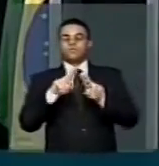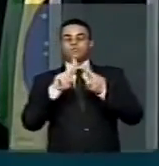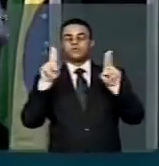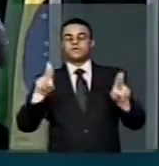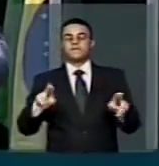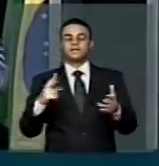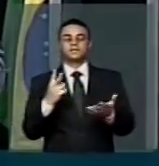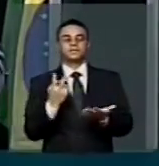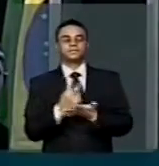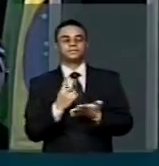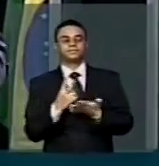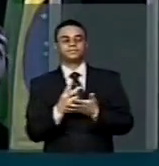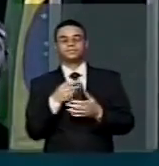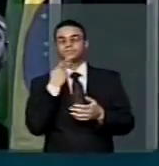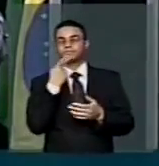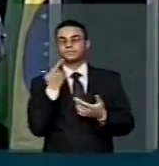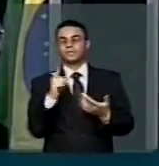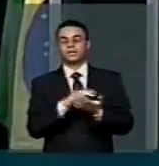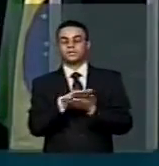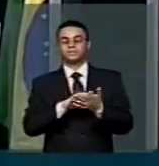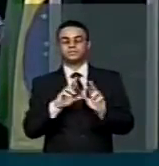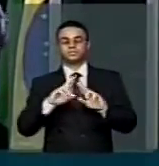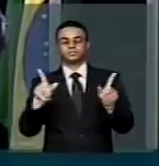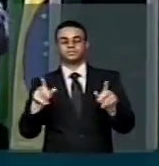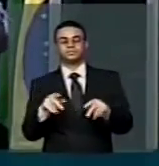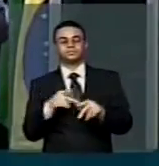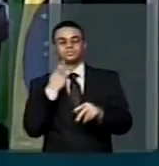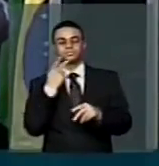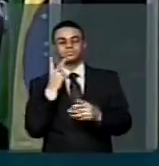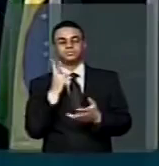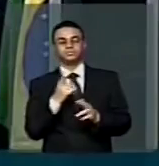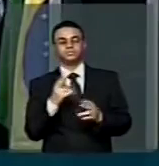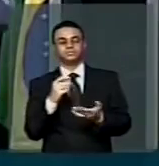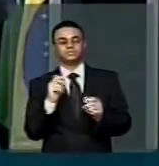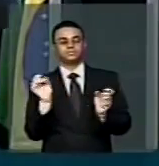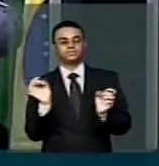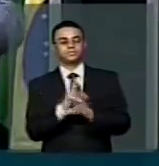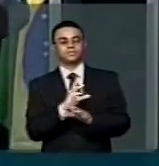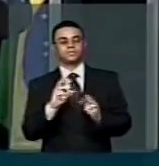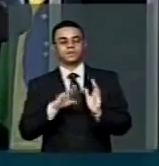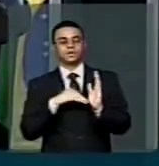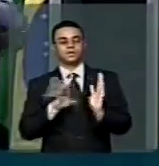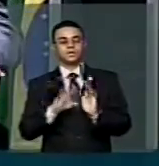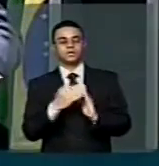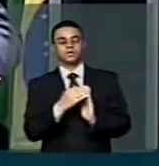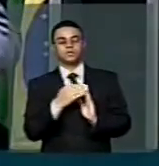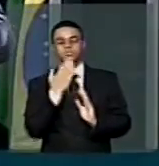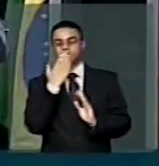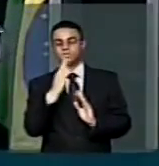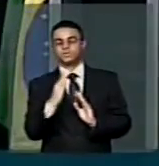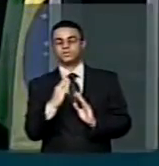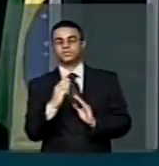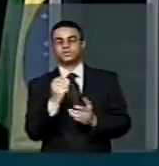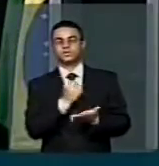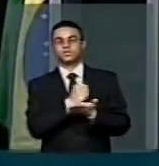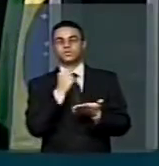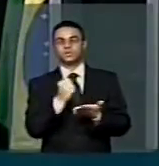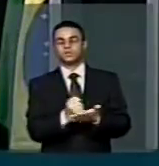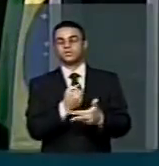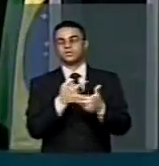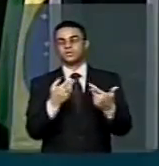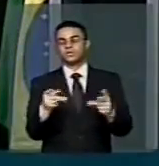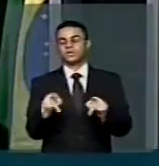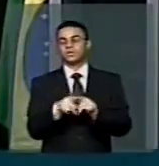de contratação, quer dizer, deixa de ser diferenciado e passa a ser um regime aplicado a todo tipo de contratação de bens e de